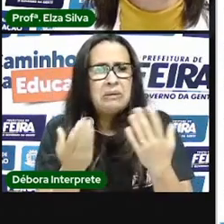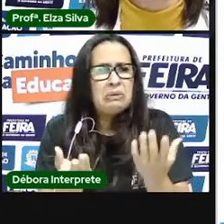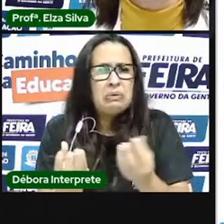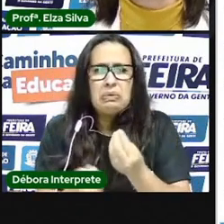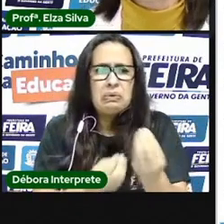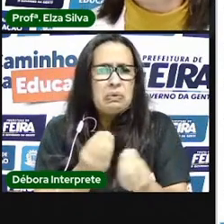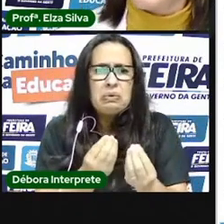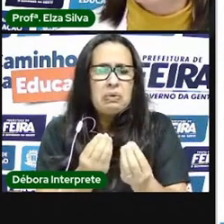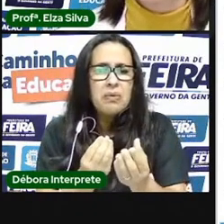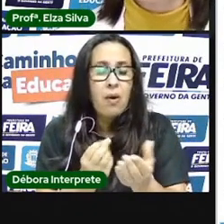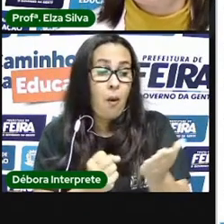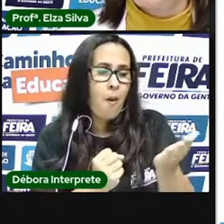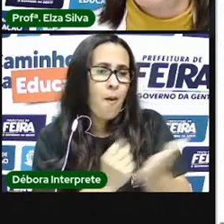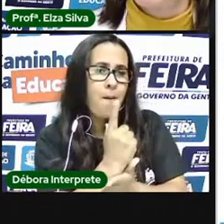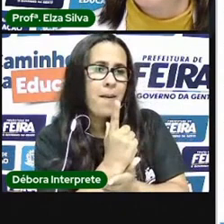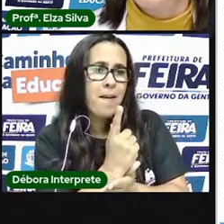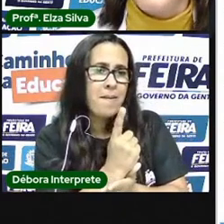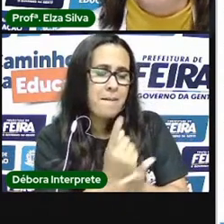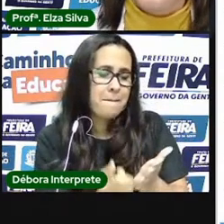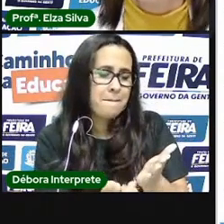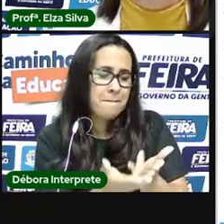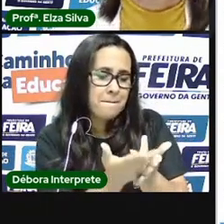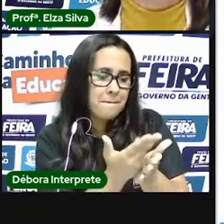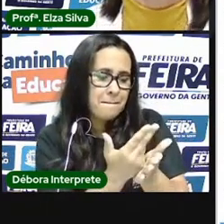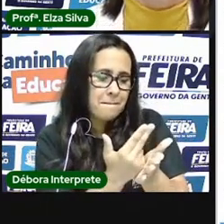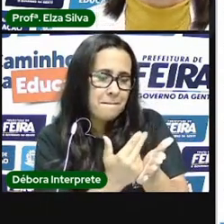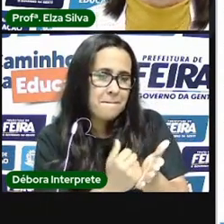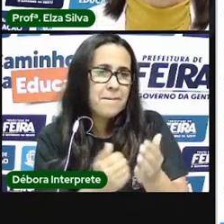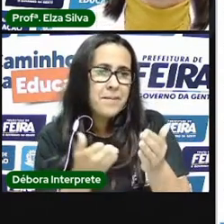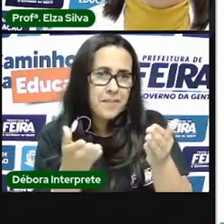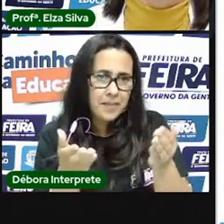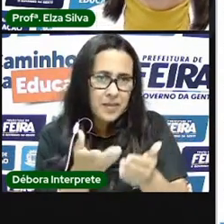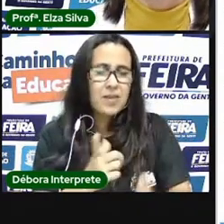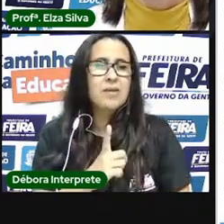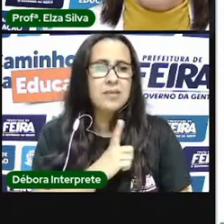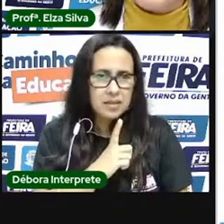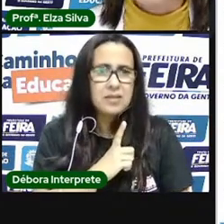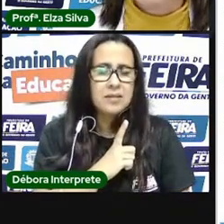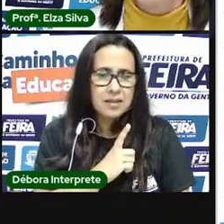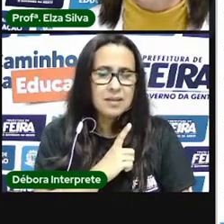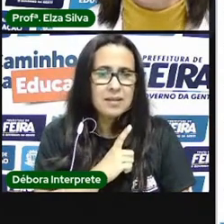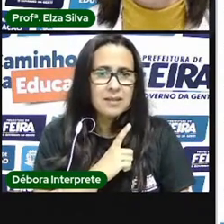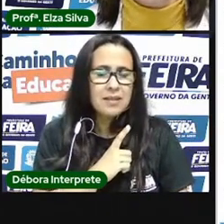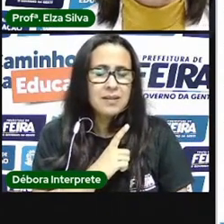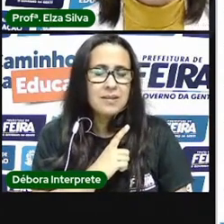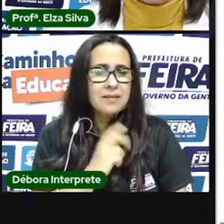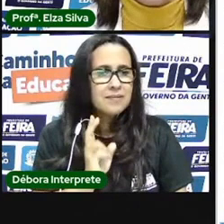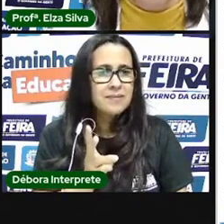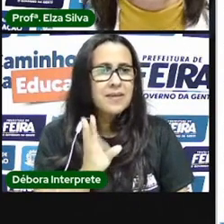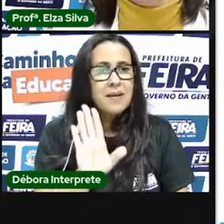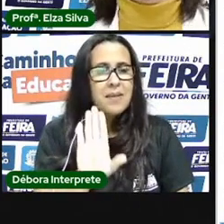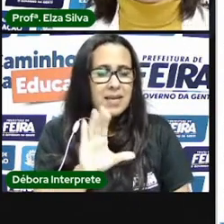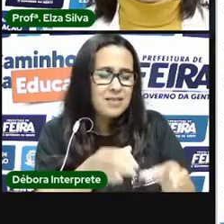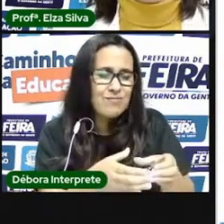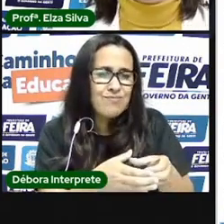bancas de jornais de revistas até hoje existem ainda essas bancas mas é um grupo